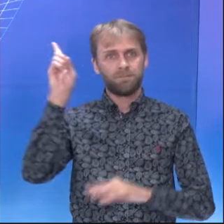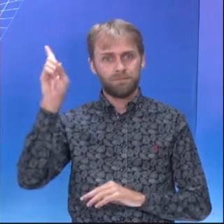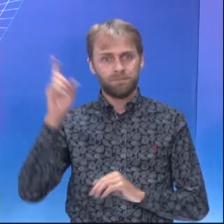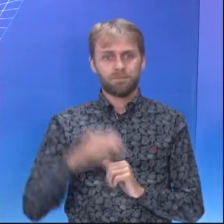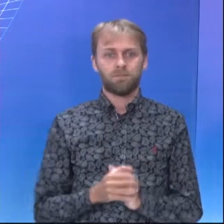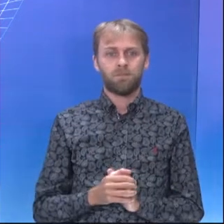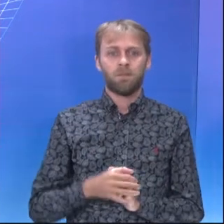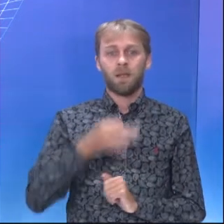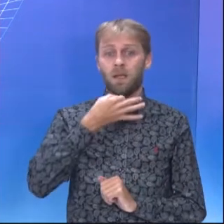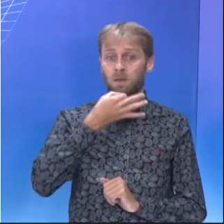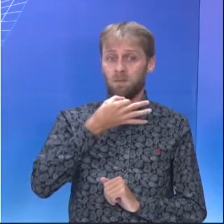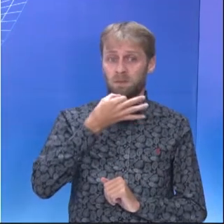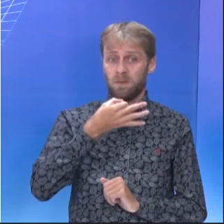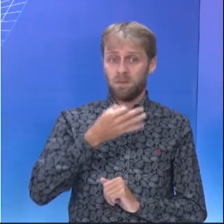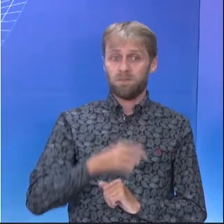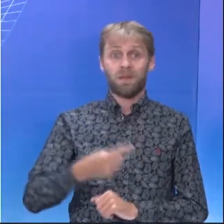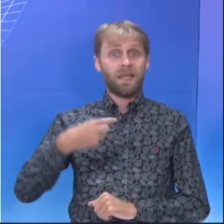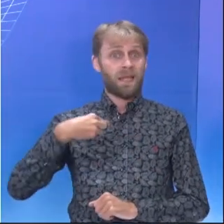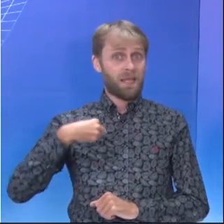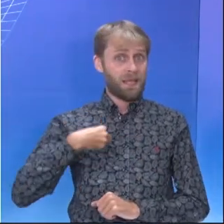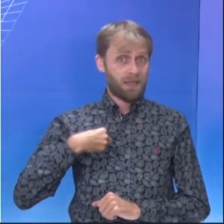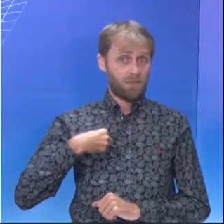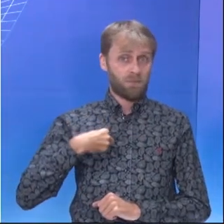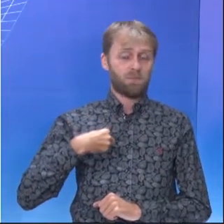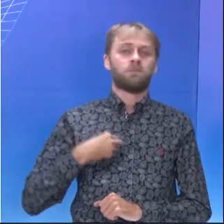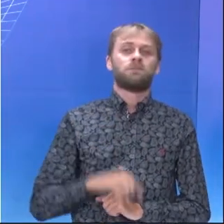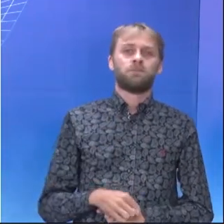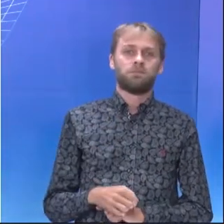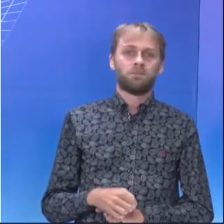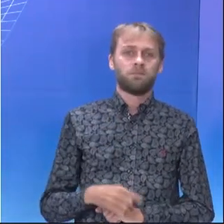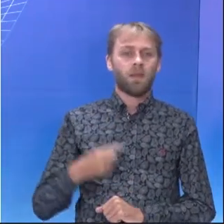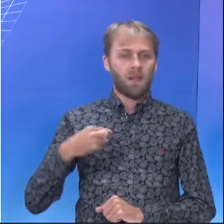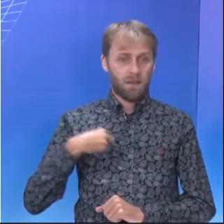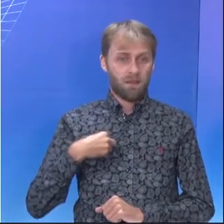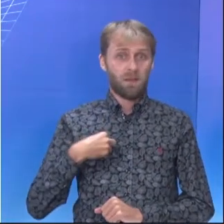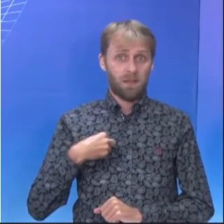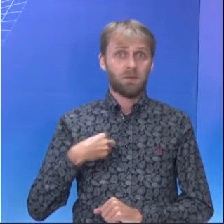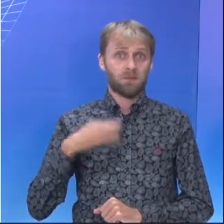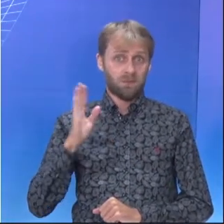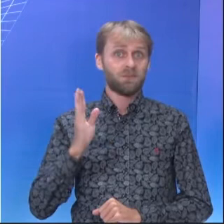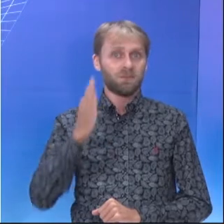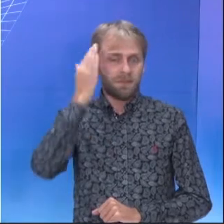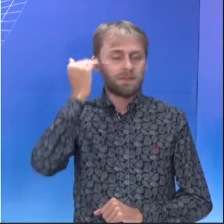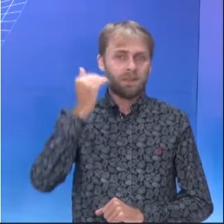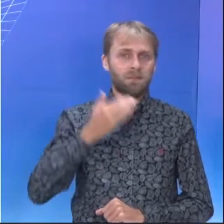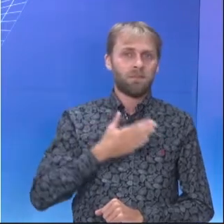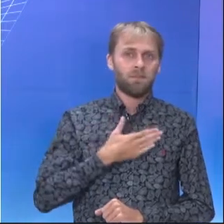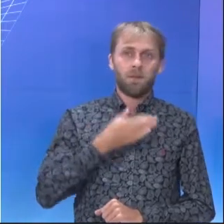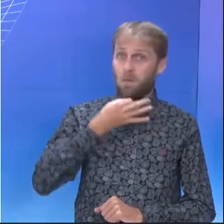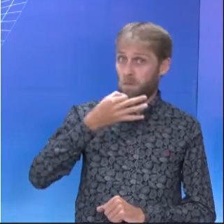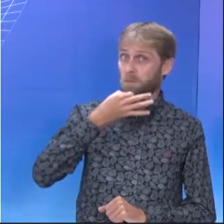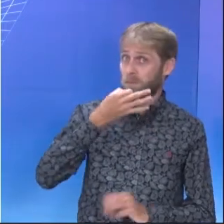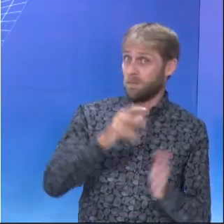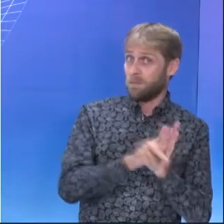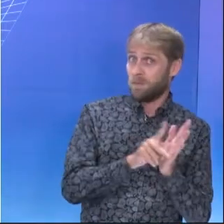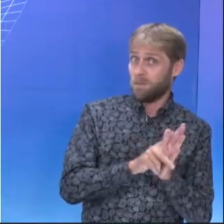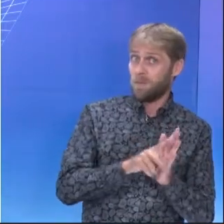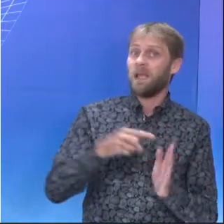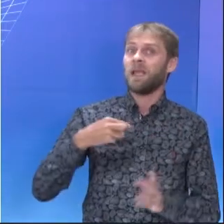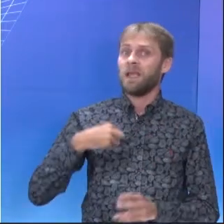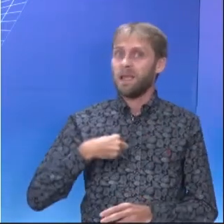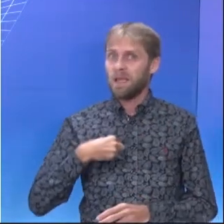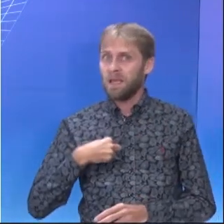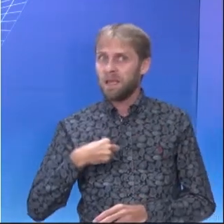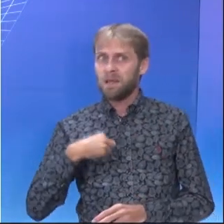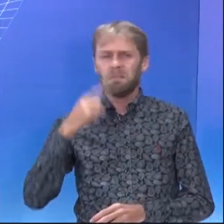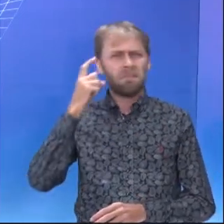Olha lá, a opinião da pessoa. I, o pronome, primeira pessoa. Então, você já sabe que a pessoa está imprimindo a sua opinião. O